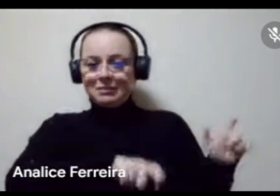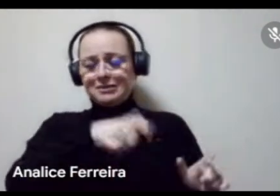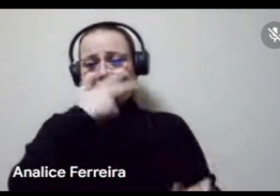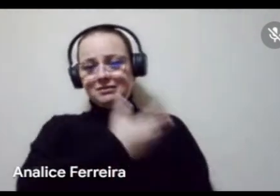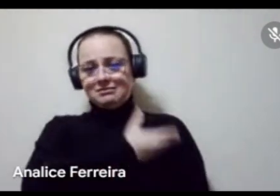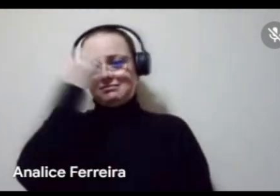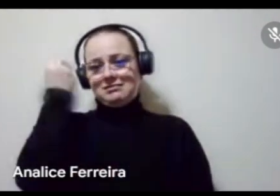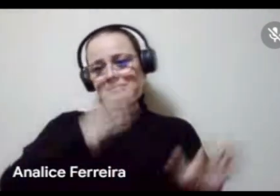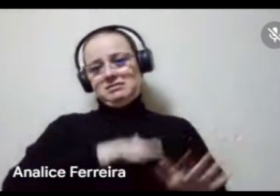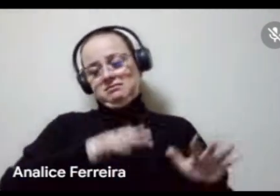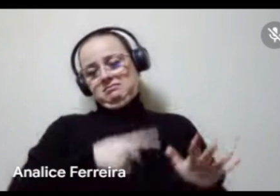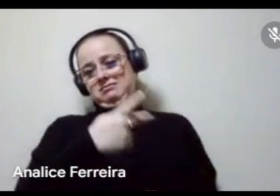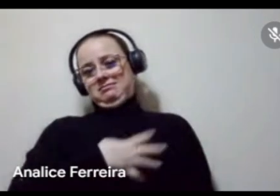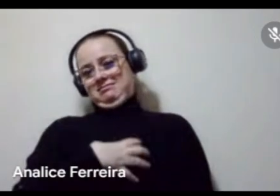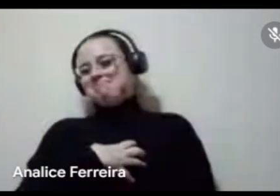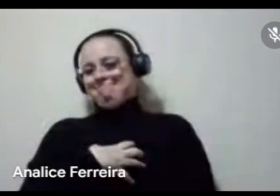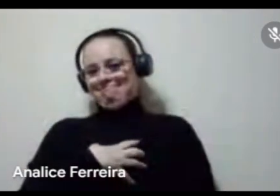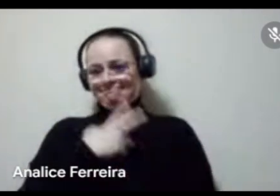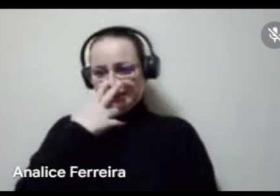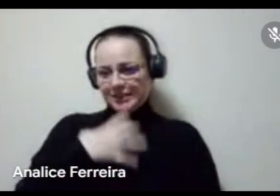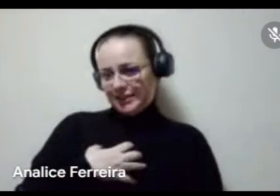certas vezes, num modo de dizer esquecidas. Está entendendo?